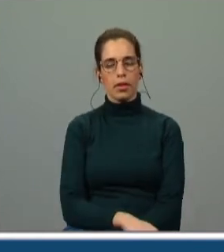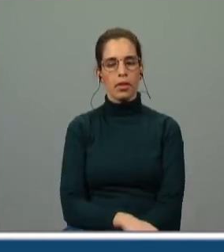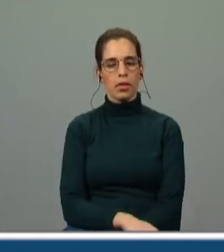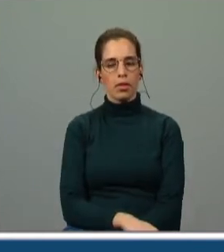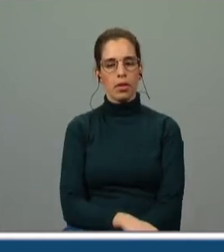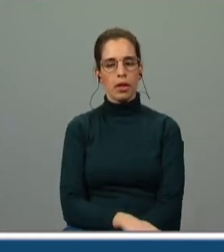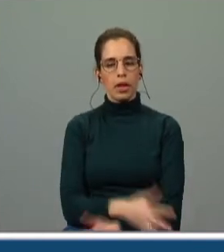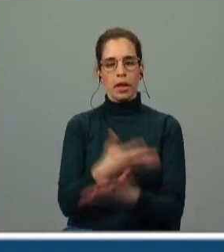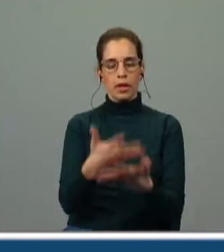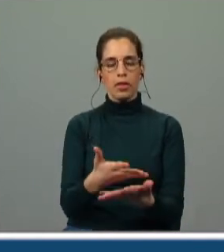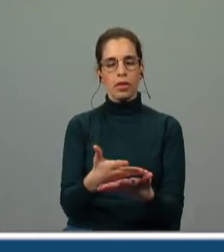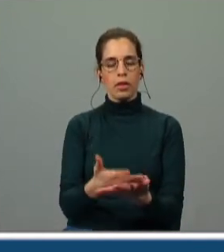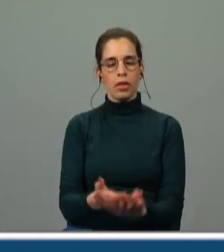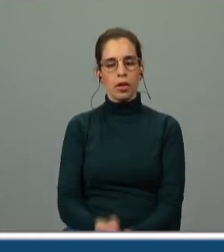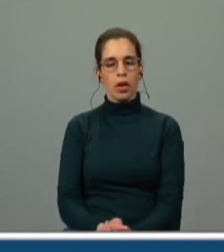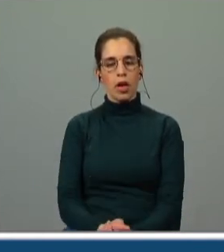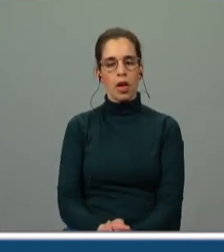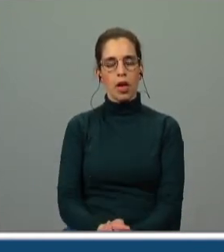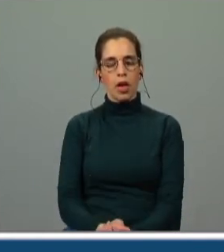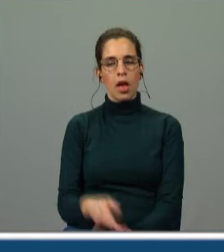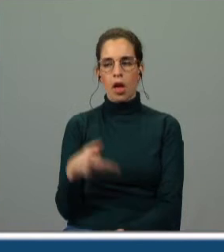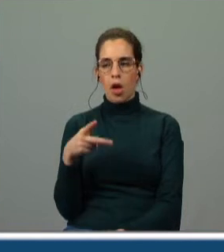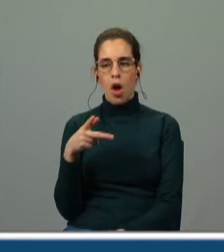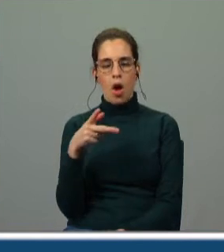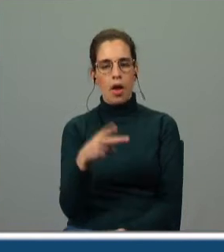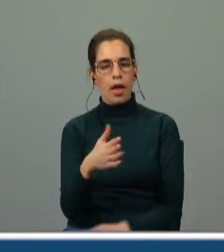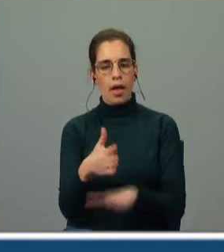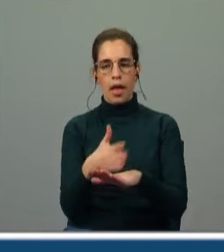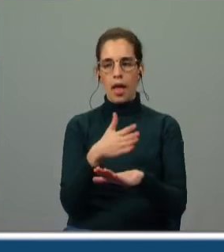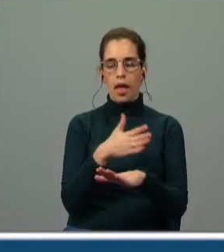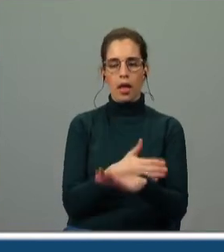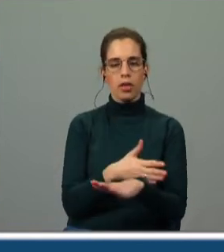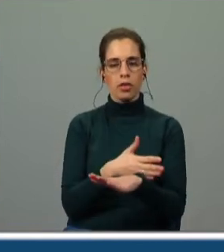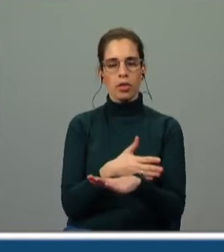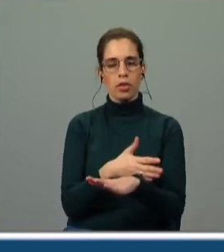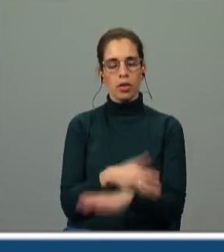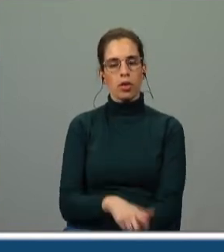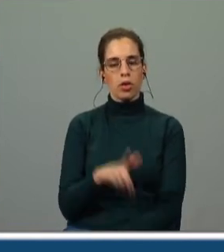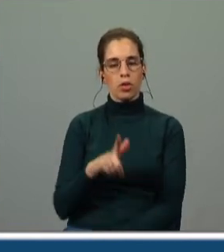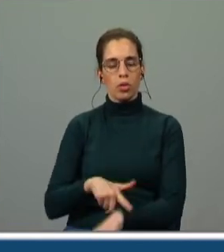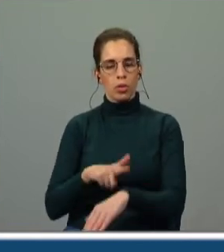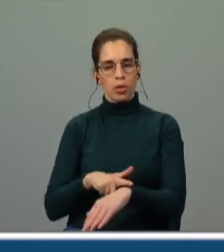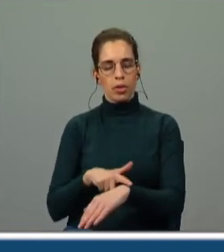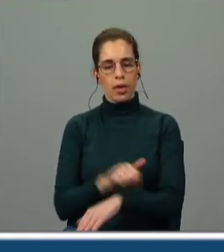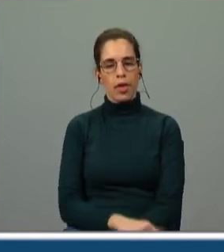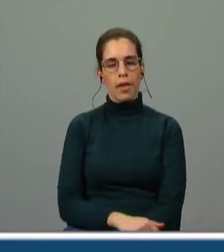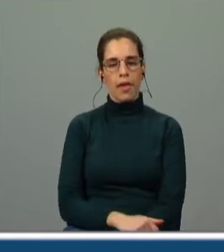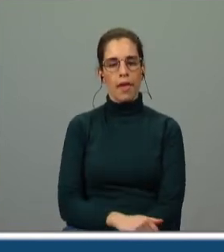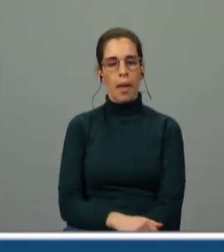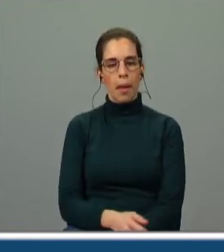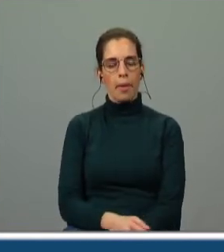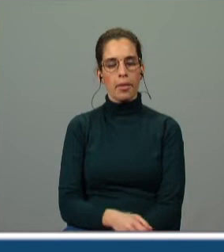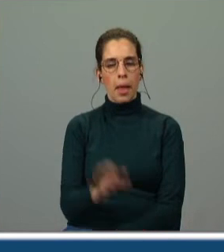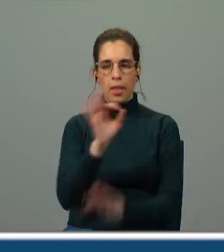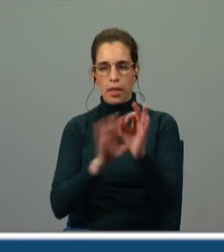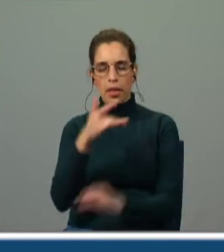assim como a menina que cortada antes do tempo foi cándida e vela sendo das mãos lascivas maltratada da